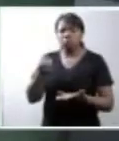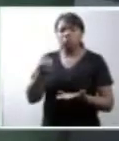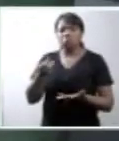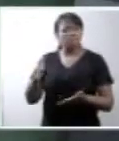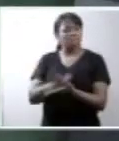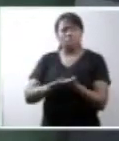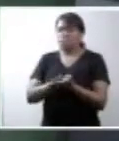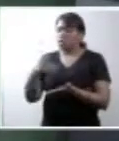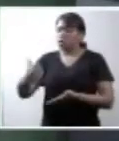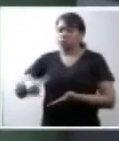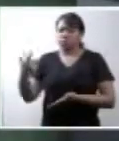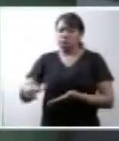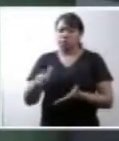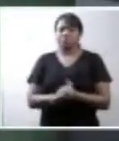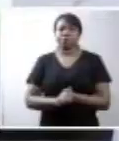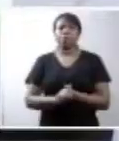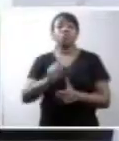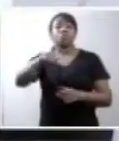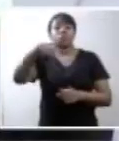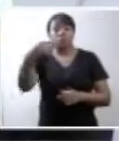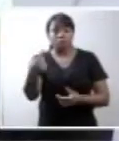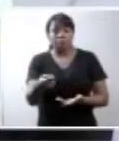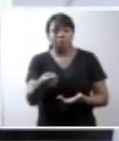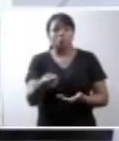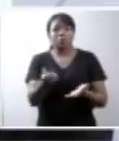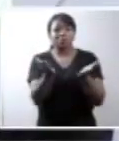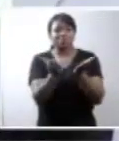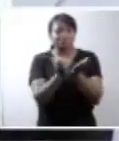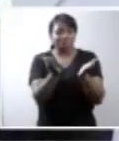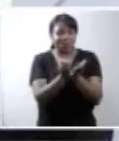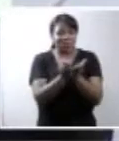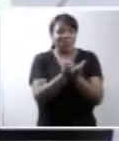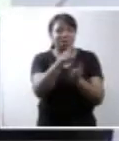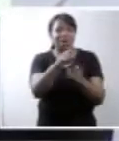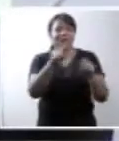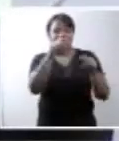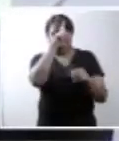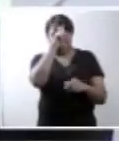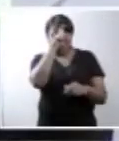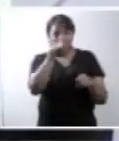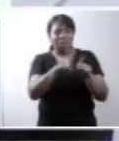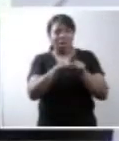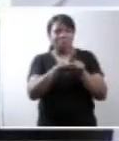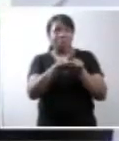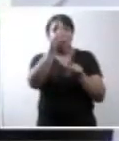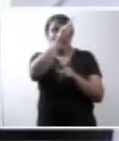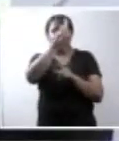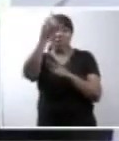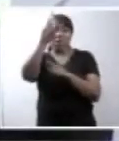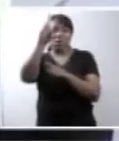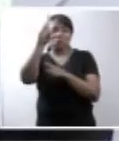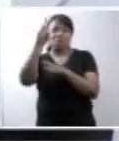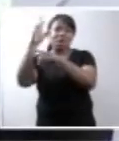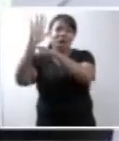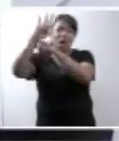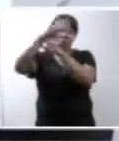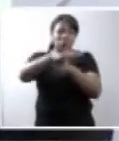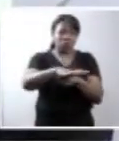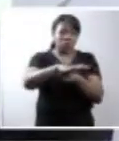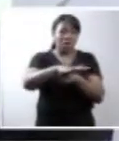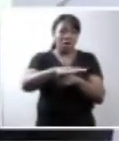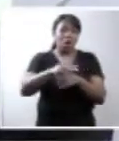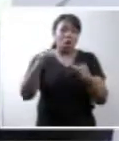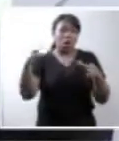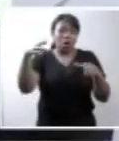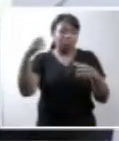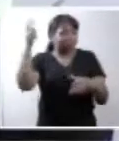Não tinha. Depois um crente nas clínicas me falou que Deus ia pôr um cérebro no filho na hora do